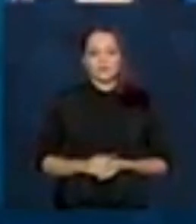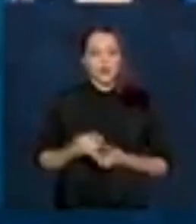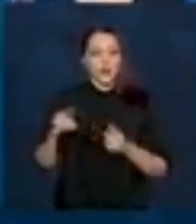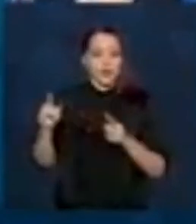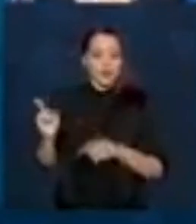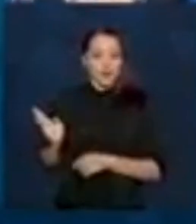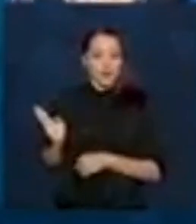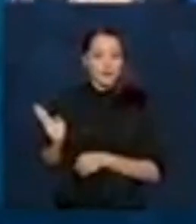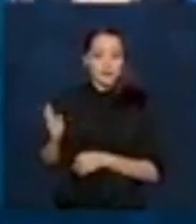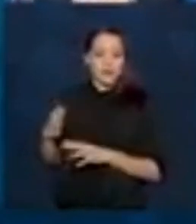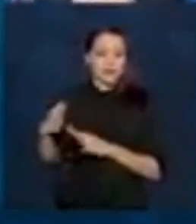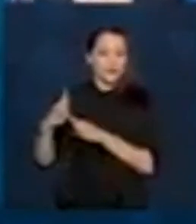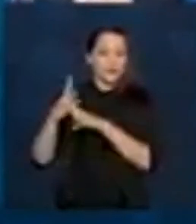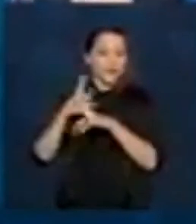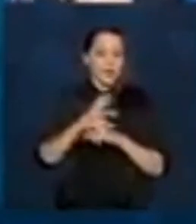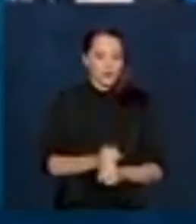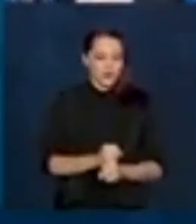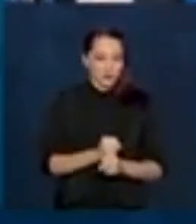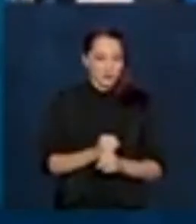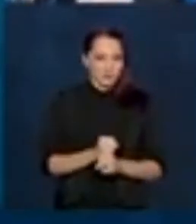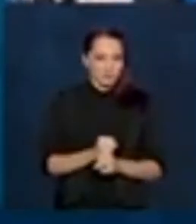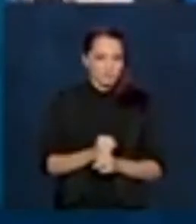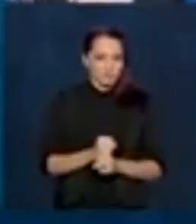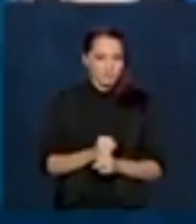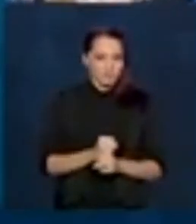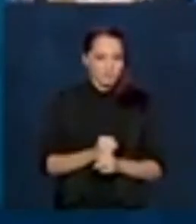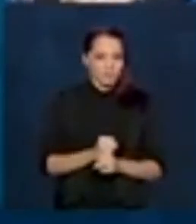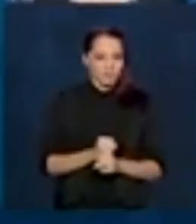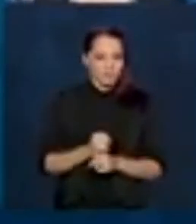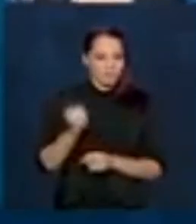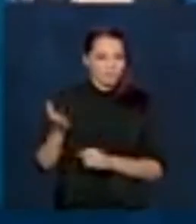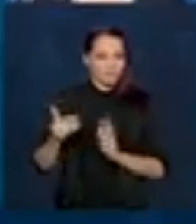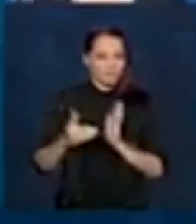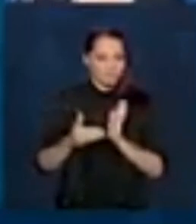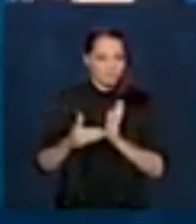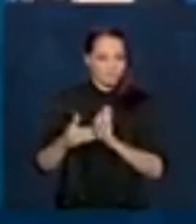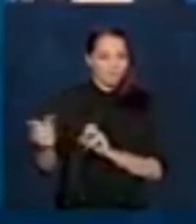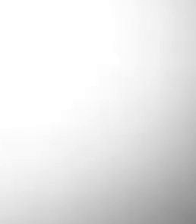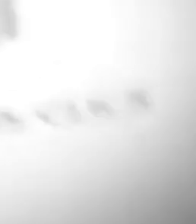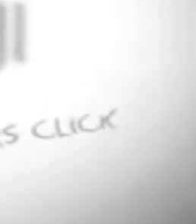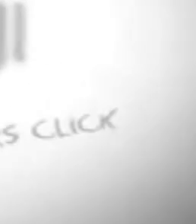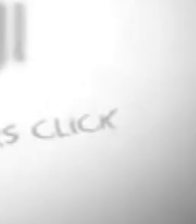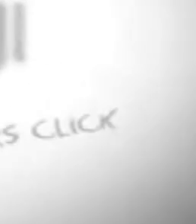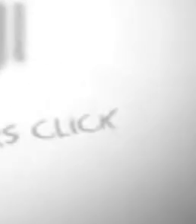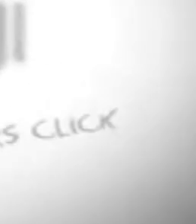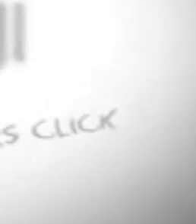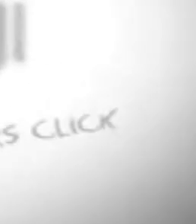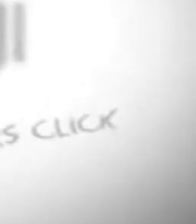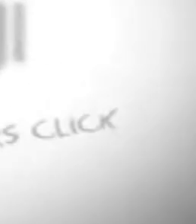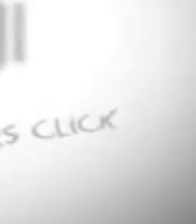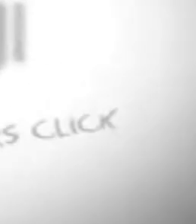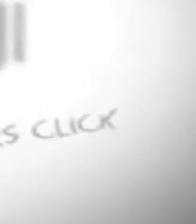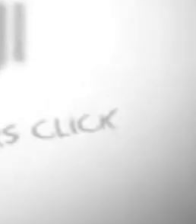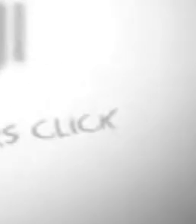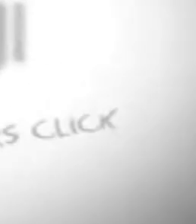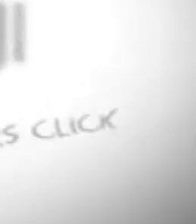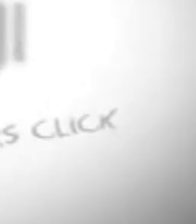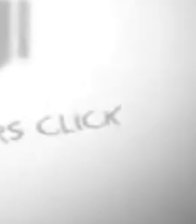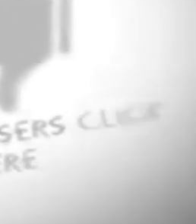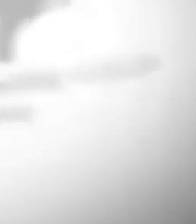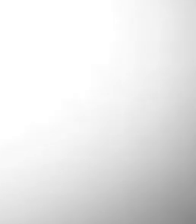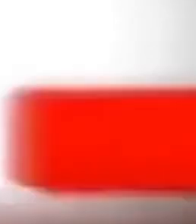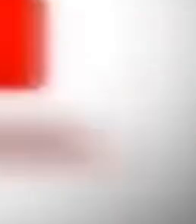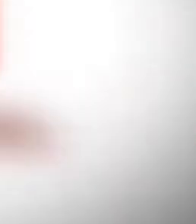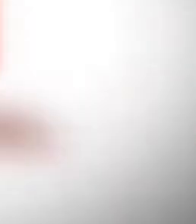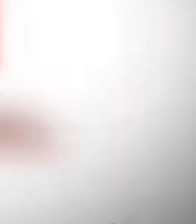sumário, esse slide 36, que é o último slide. E aí Transcrição Legendas Pedro